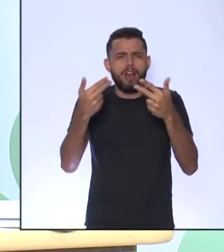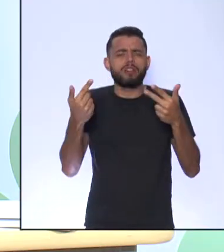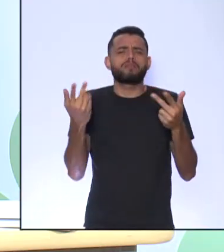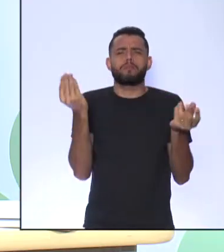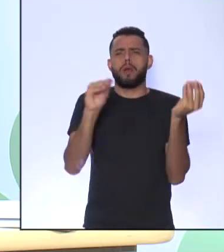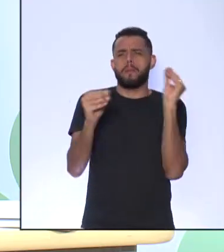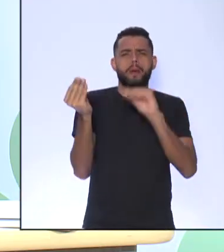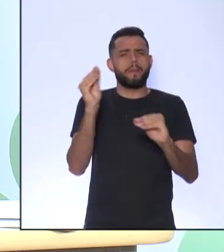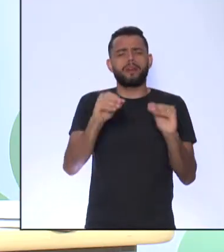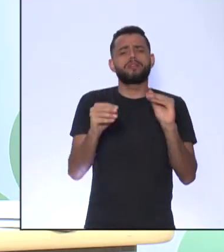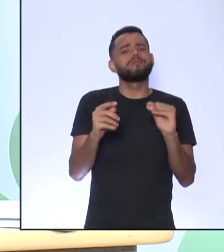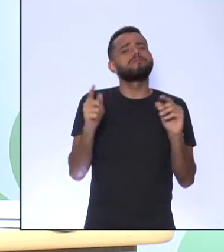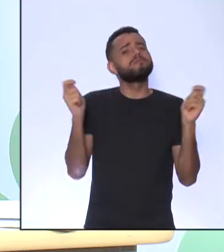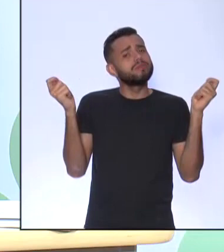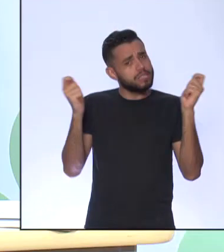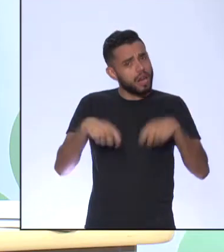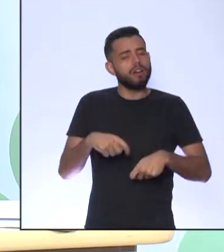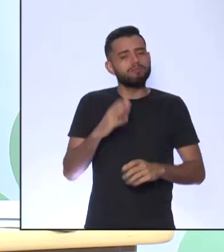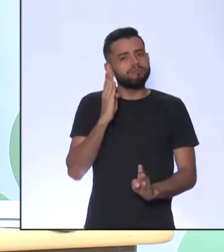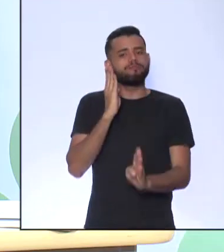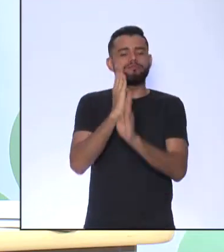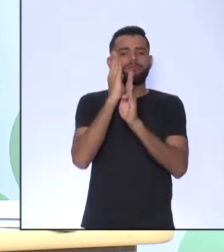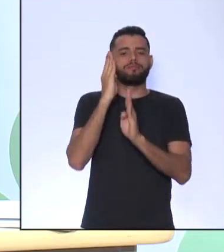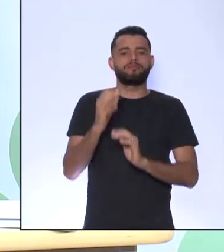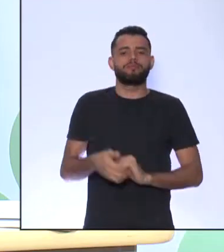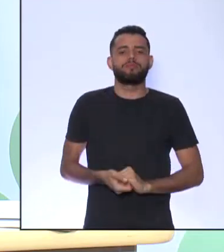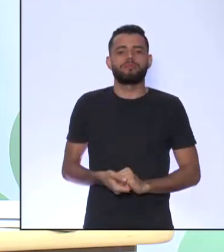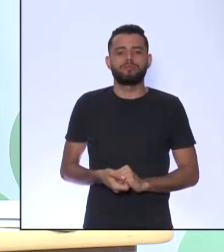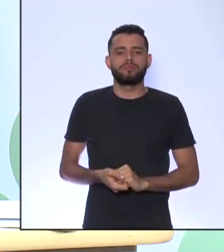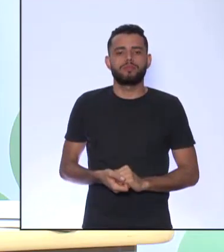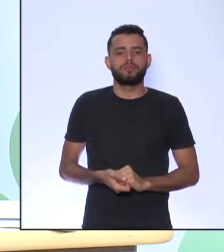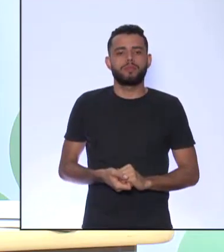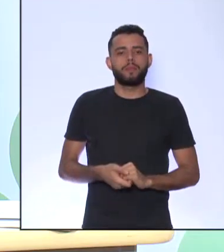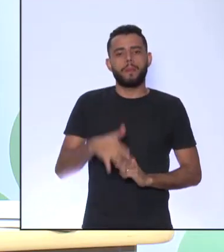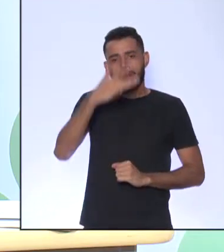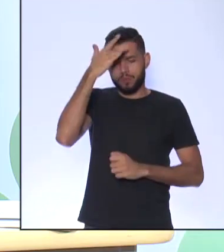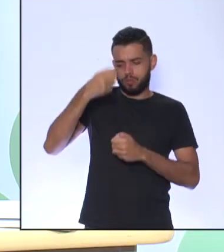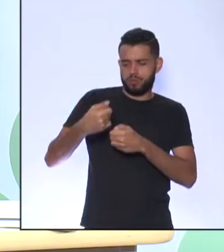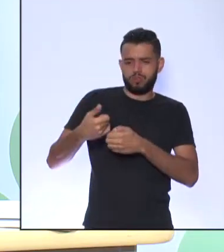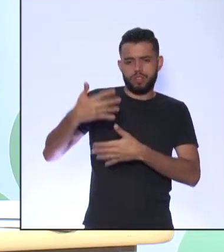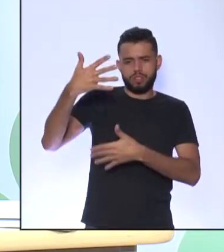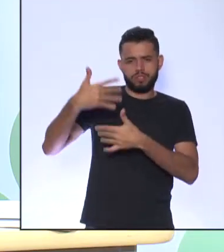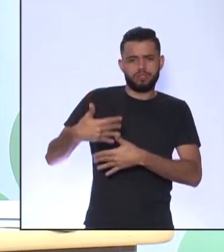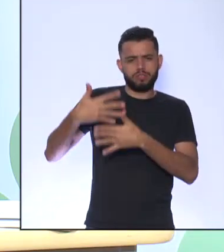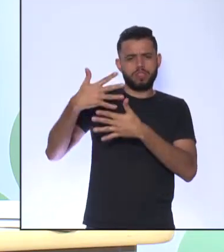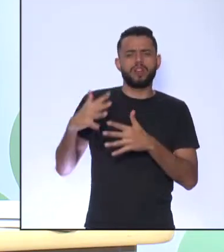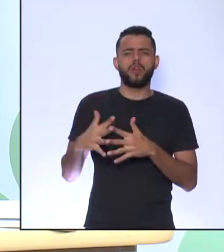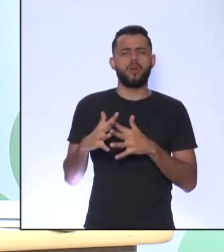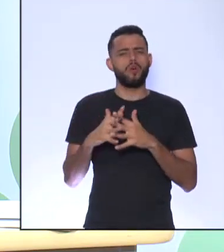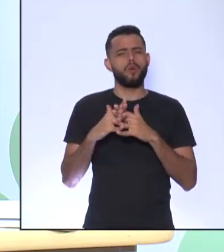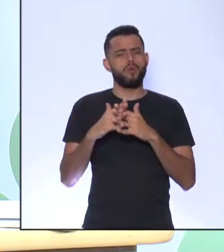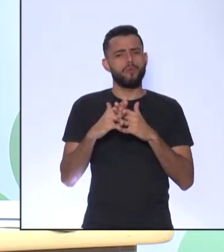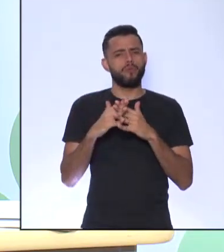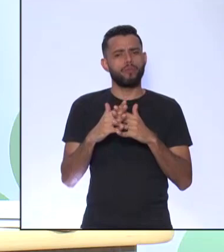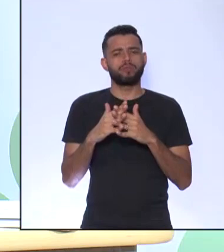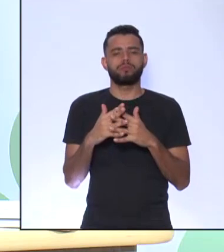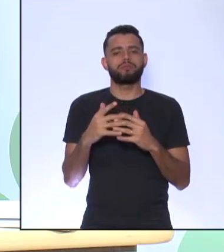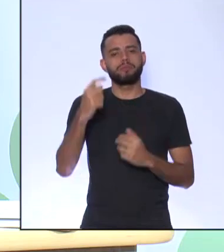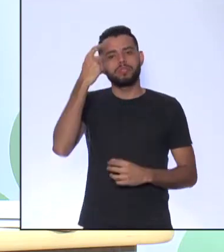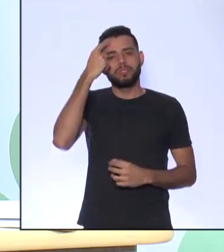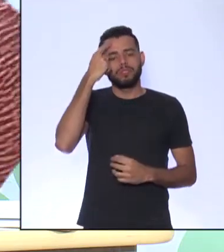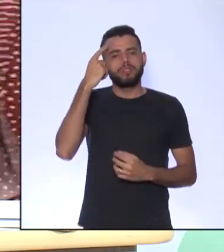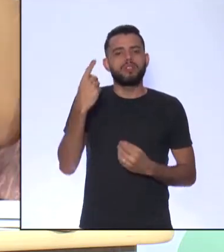Você quer falar alguma coisa, Paulinha? Sim O pessoal está confuso aqui no chat Em relação à questão Da presença da mulher